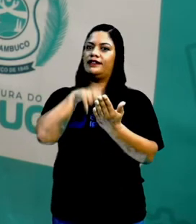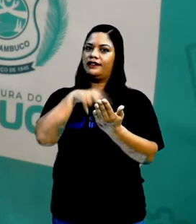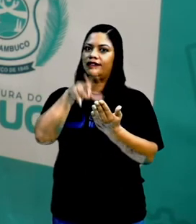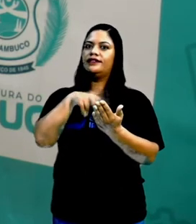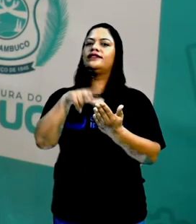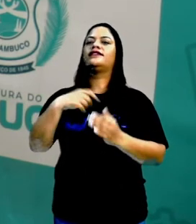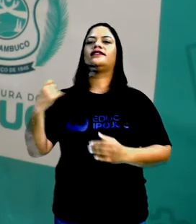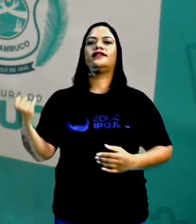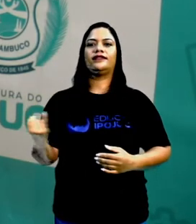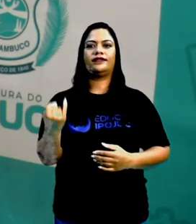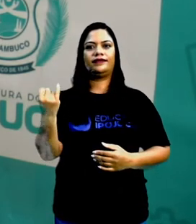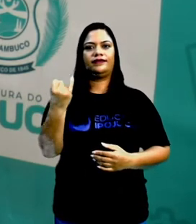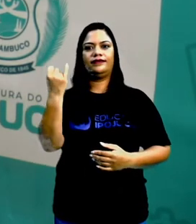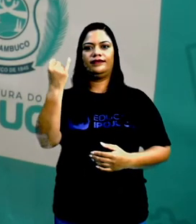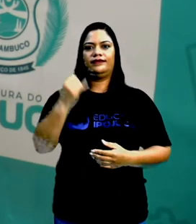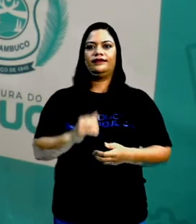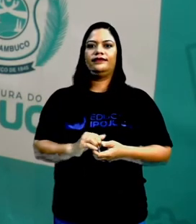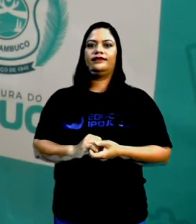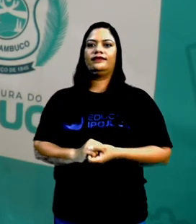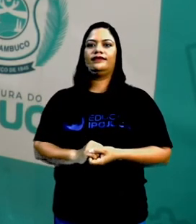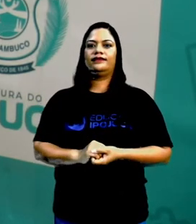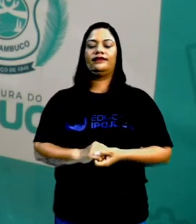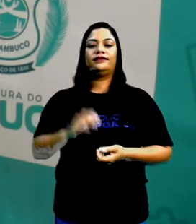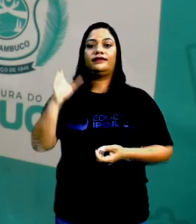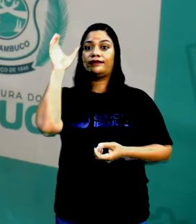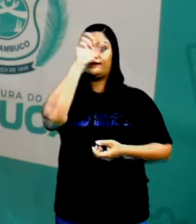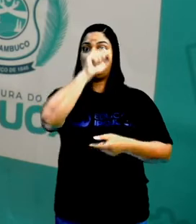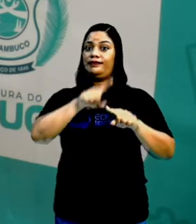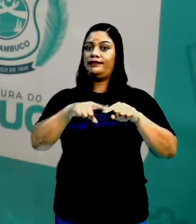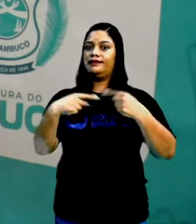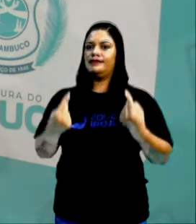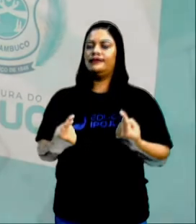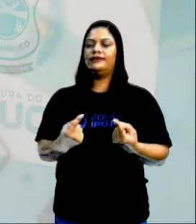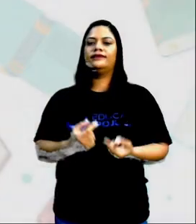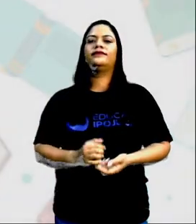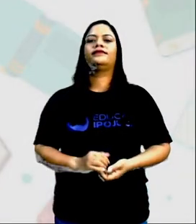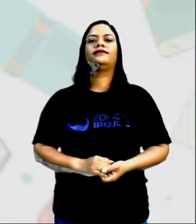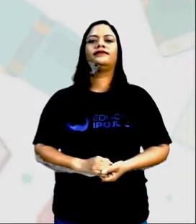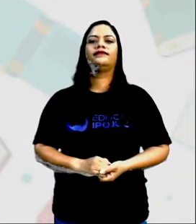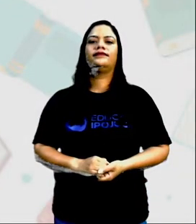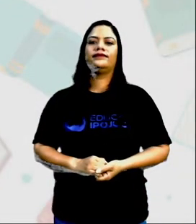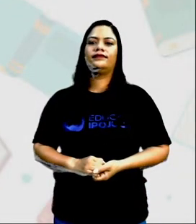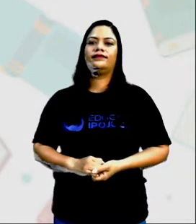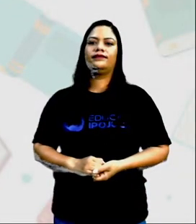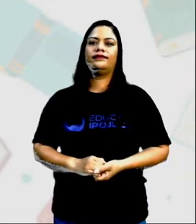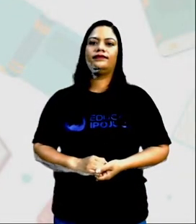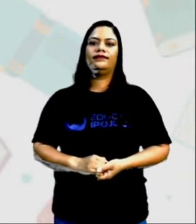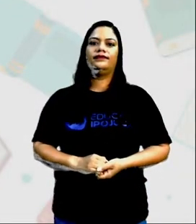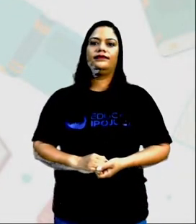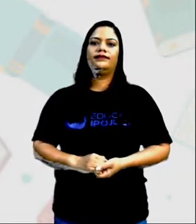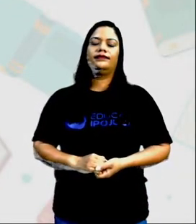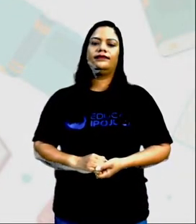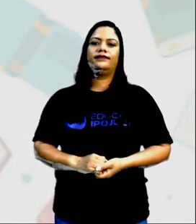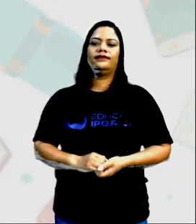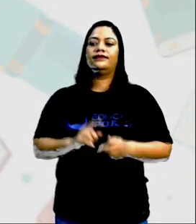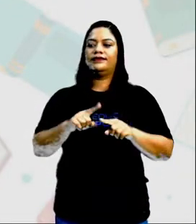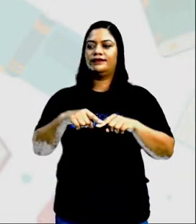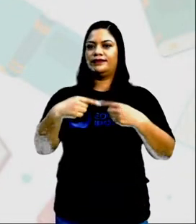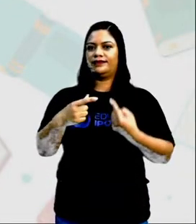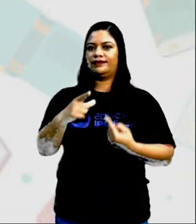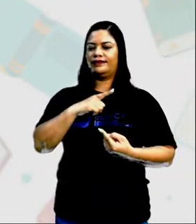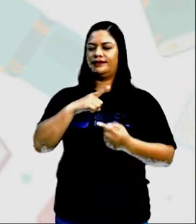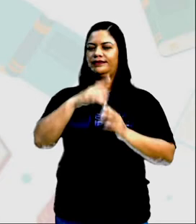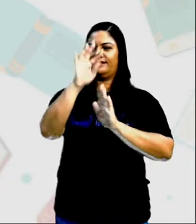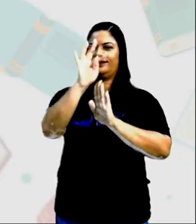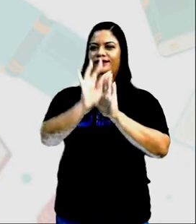muito Importante Vamos compreender Um pouco mais O que mais Podemos explorar Sobre